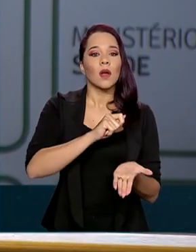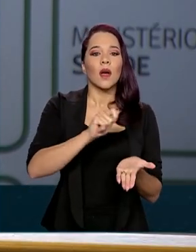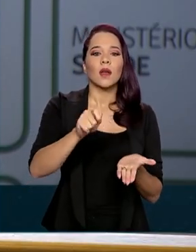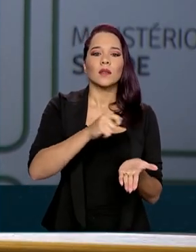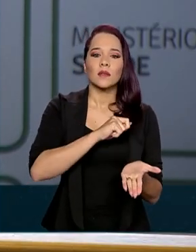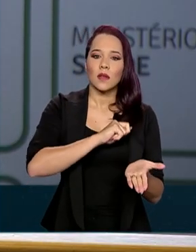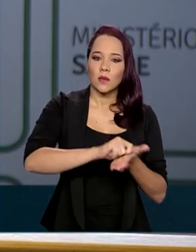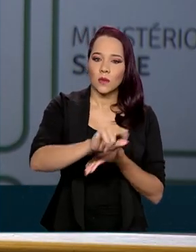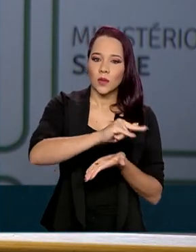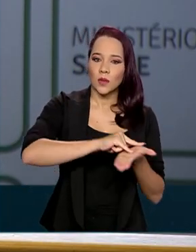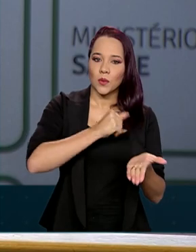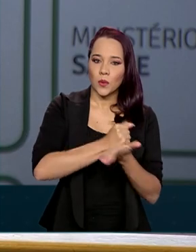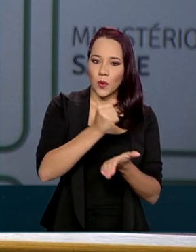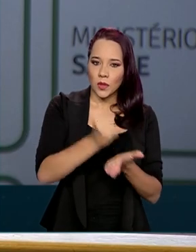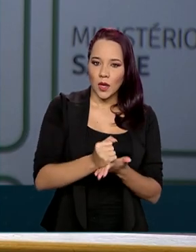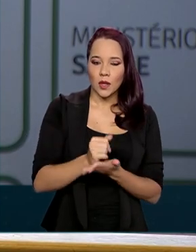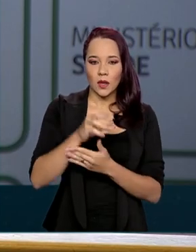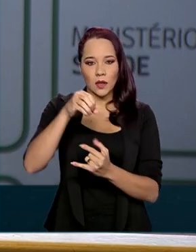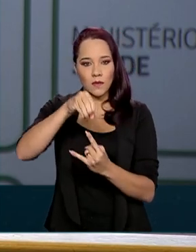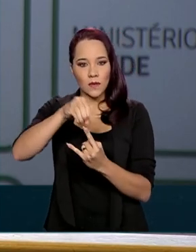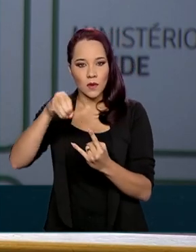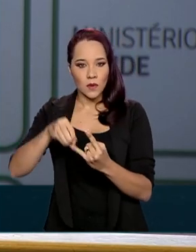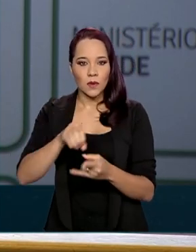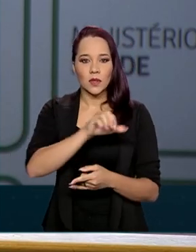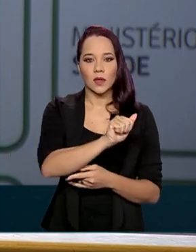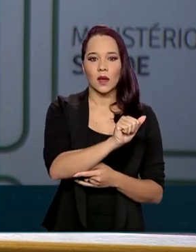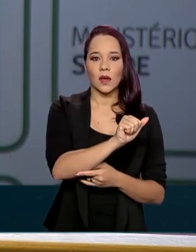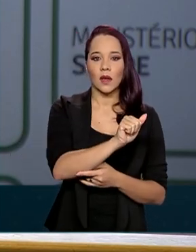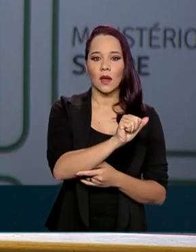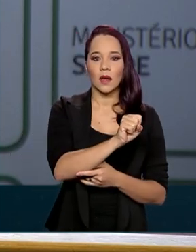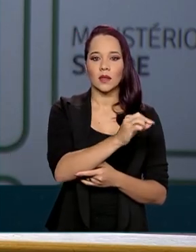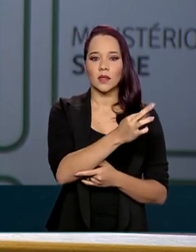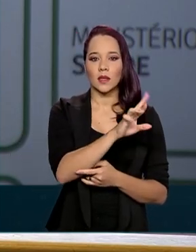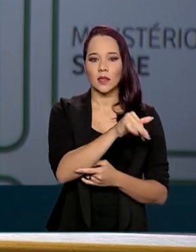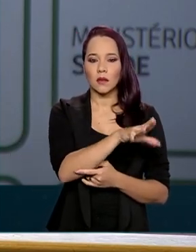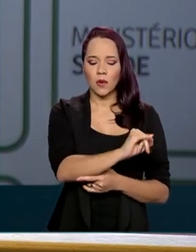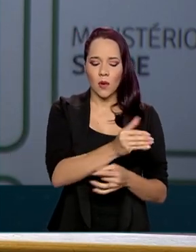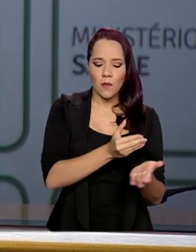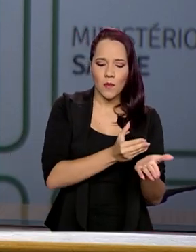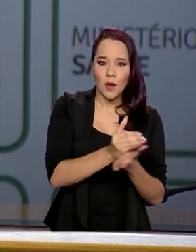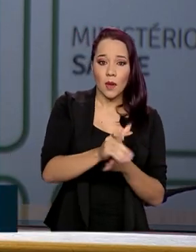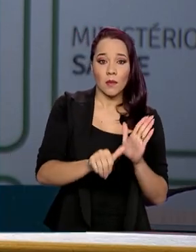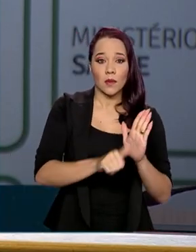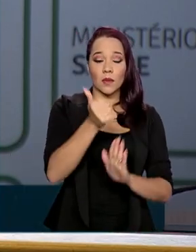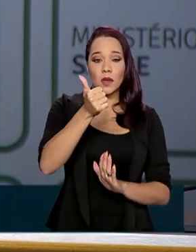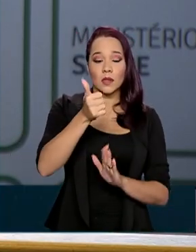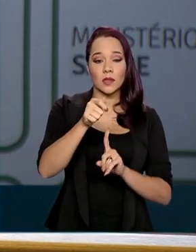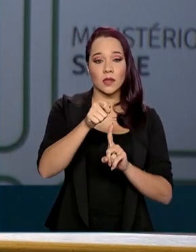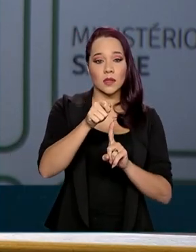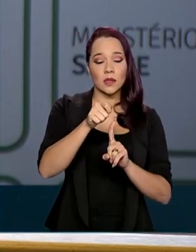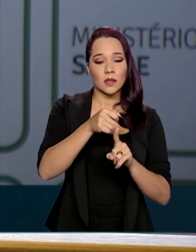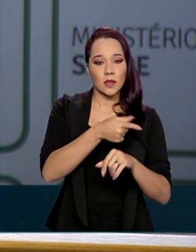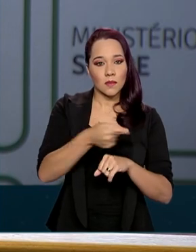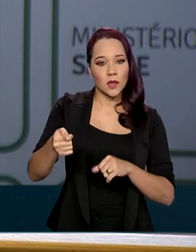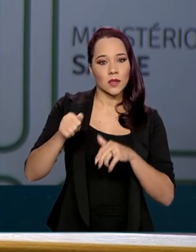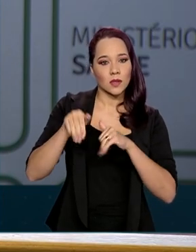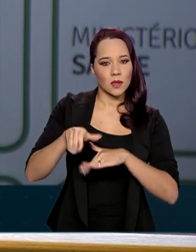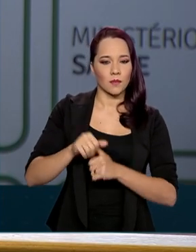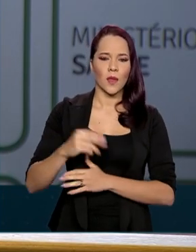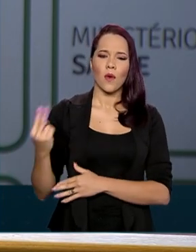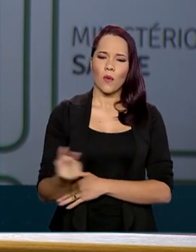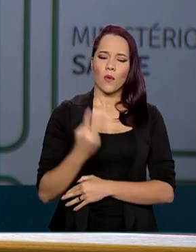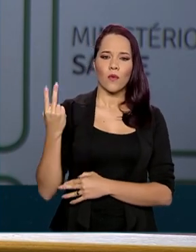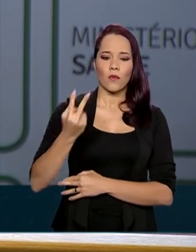contrato entre Fiocruz e AstraZeneca, que deve ocorrer na primeira semana de setembro. O valor